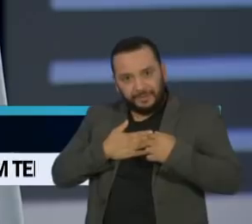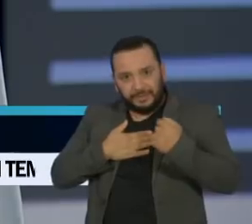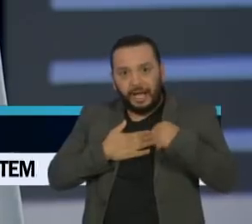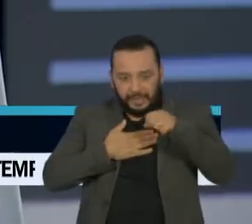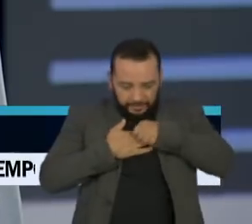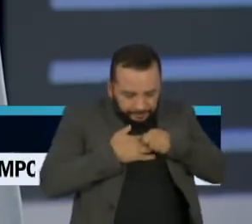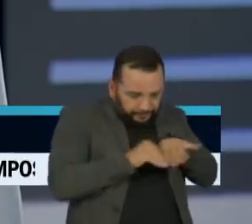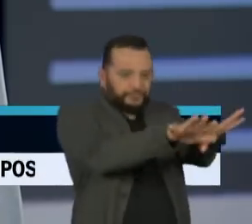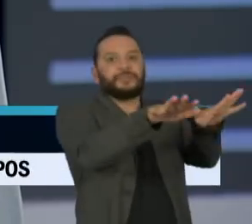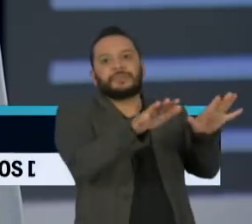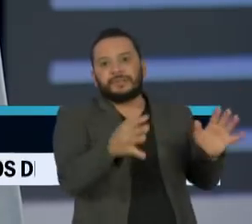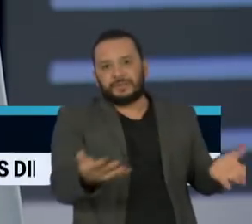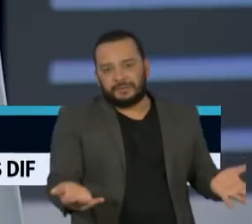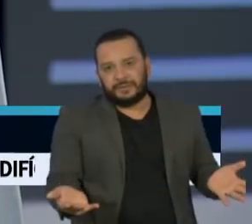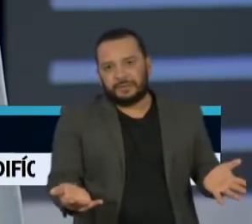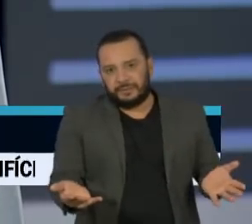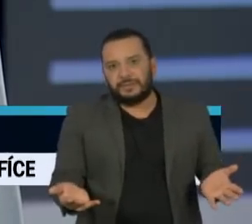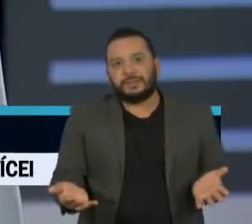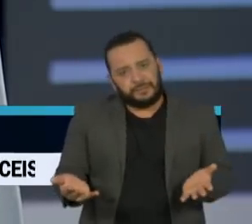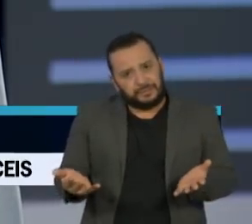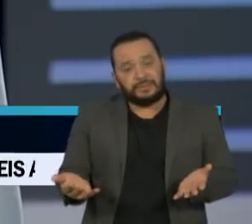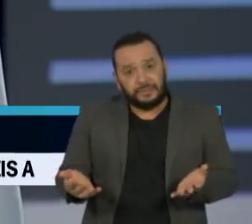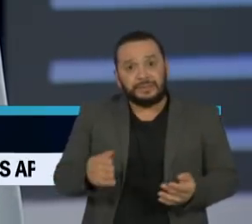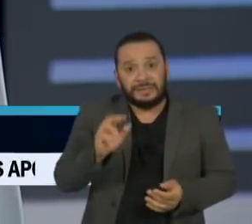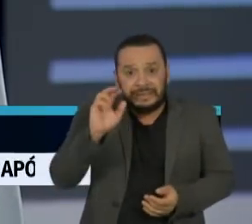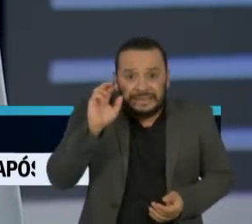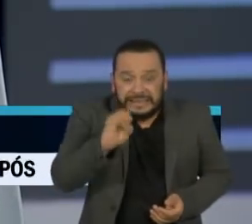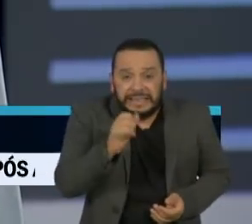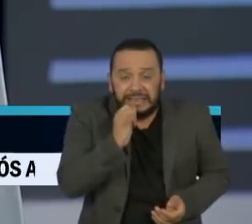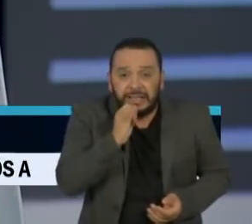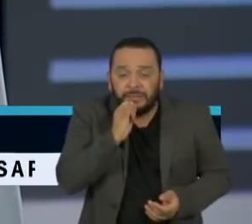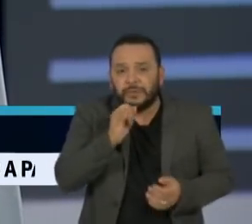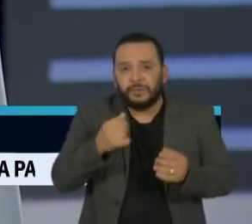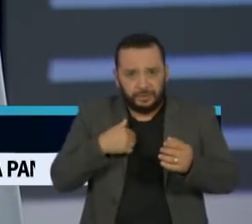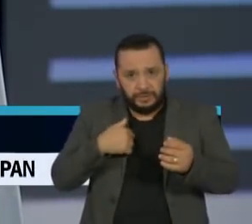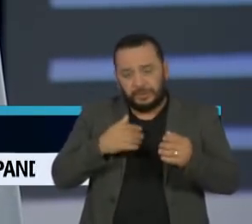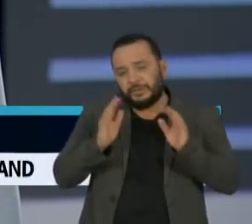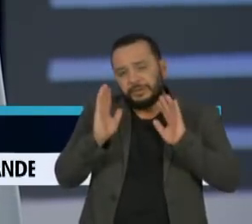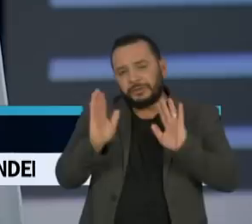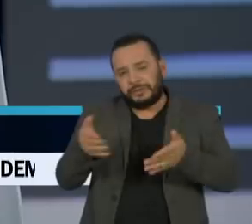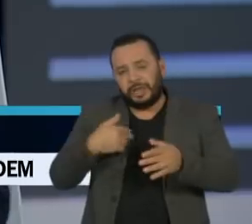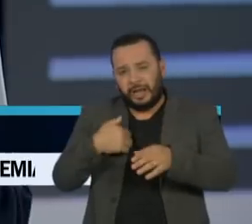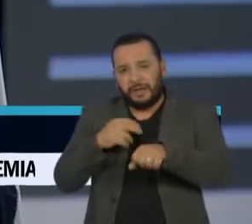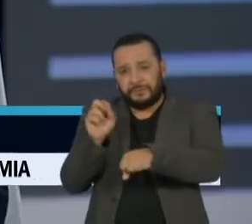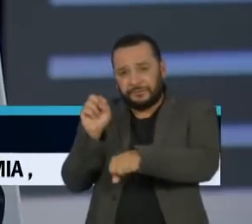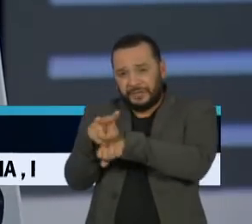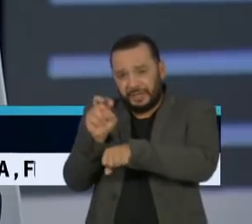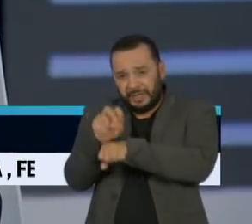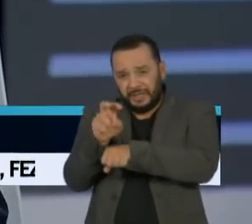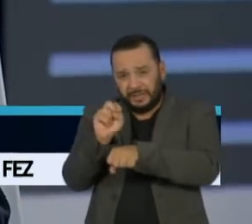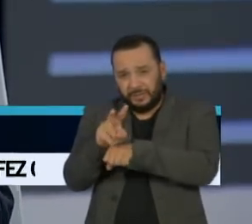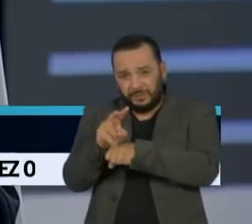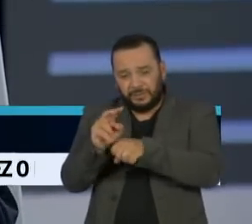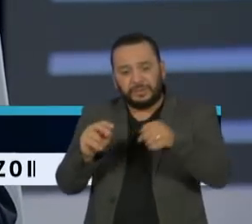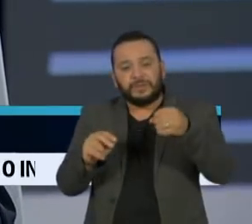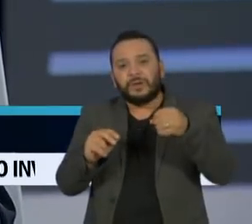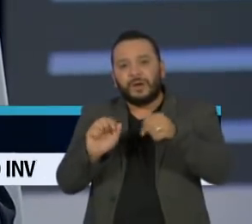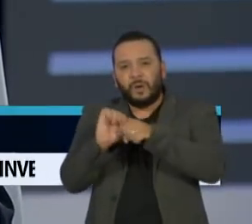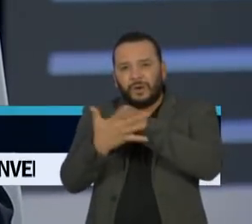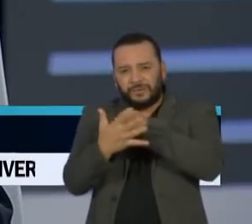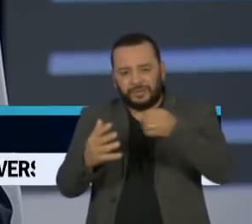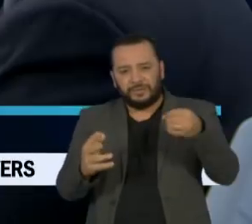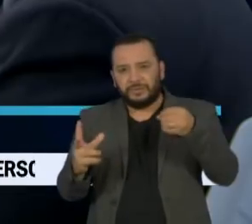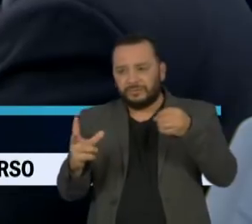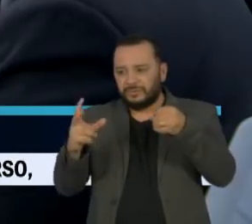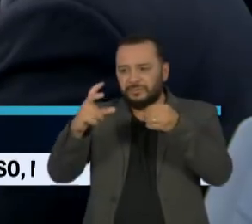corona, as cepas que mais têm facilidade para viver dentro do nosso ambiente ganham vantagem sobre